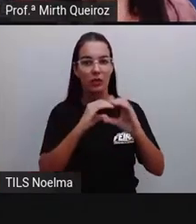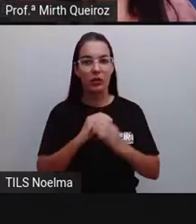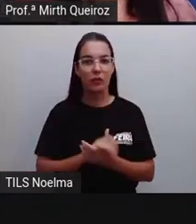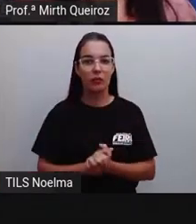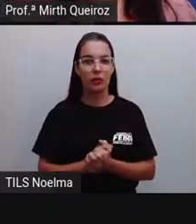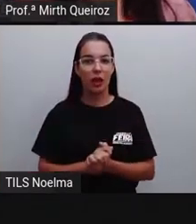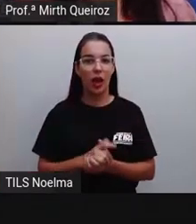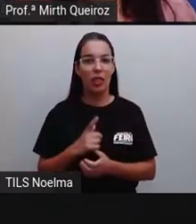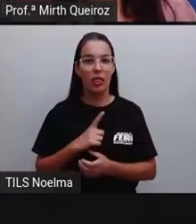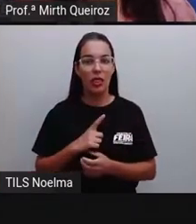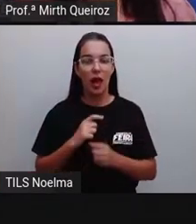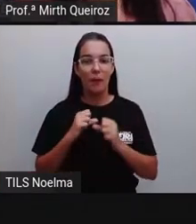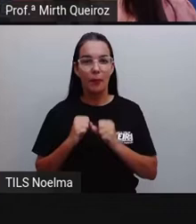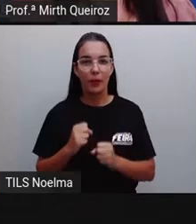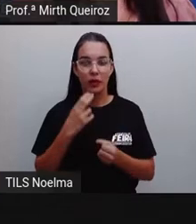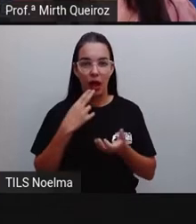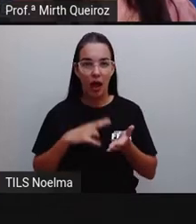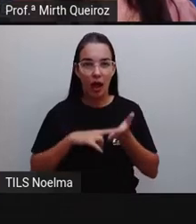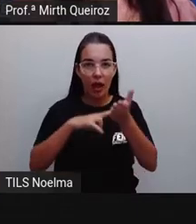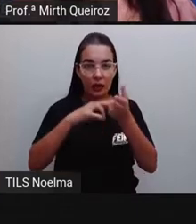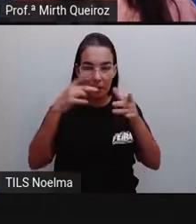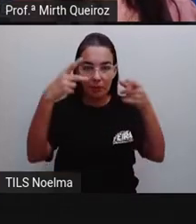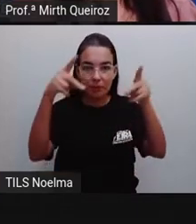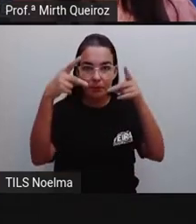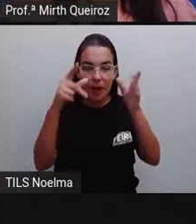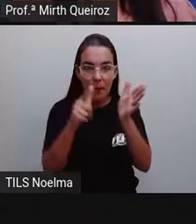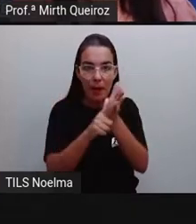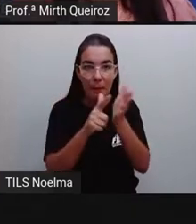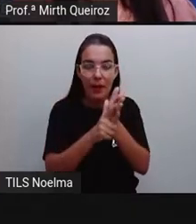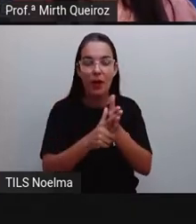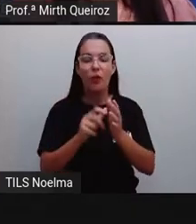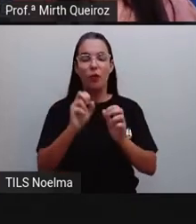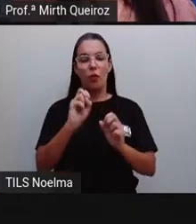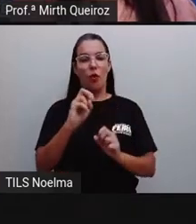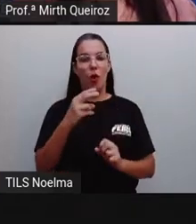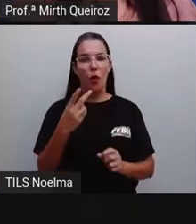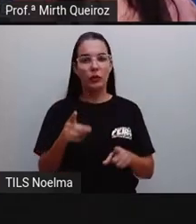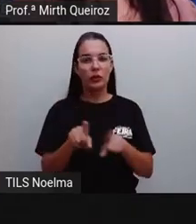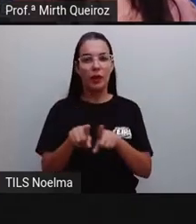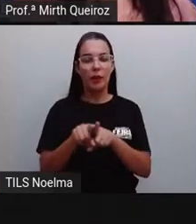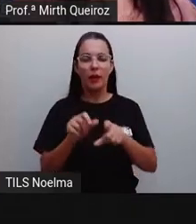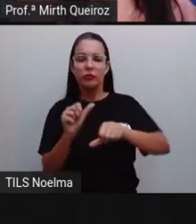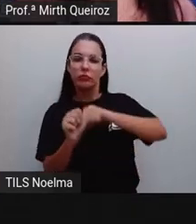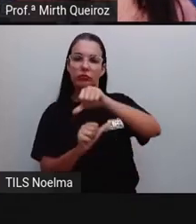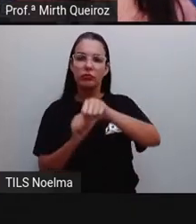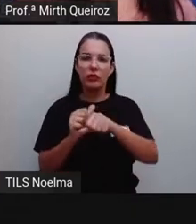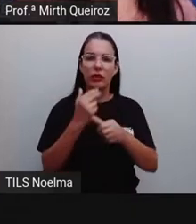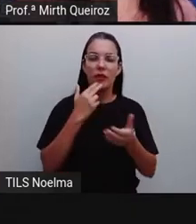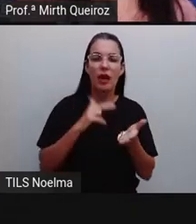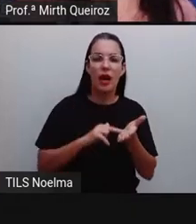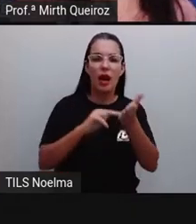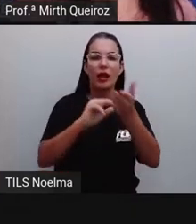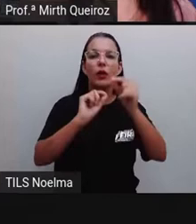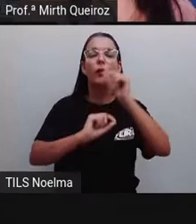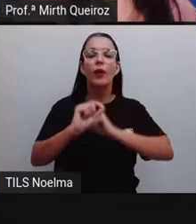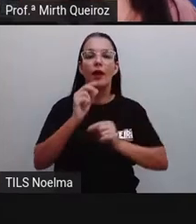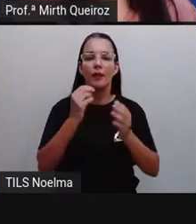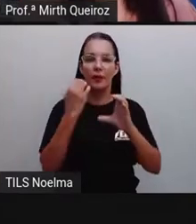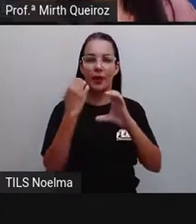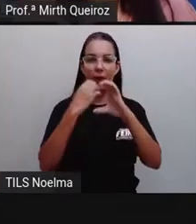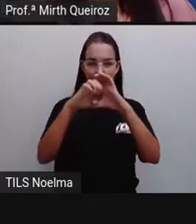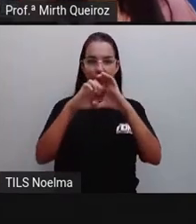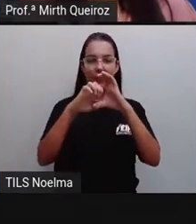que ela pode ser física ou a carta, onde a gente transforma ela em um e-mail, né?